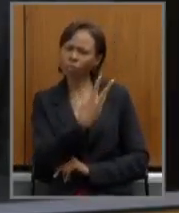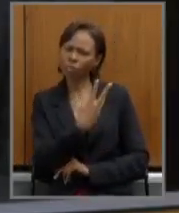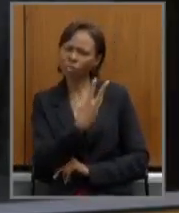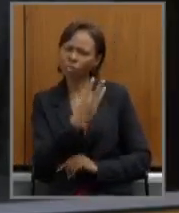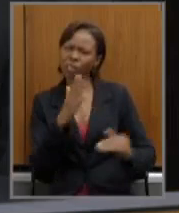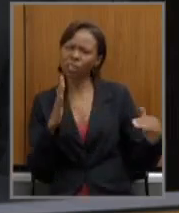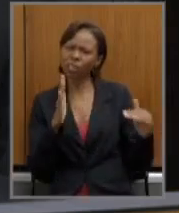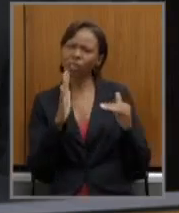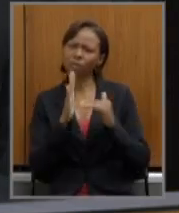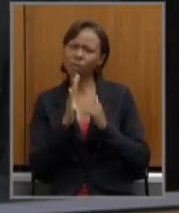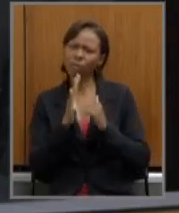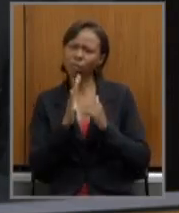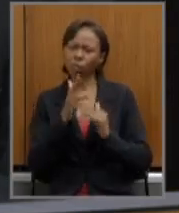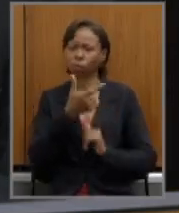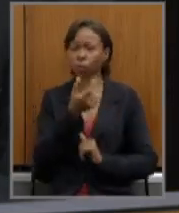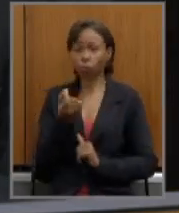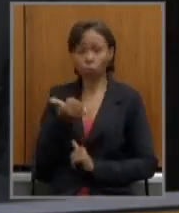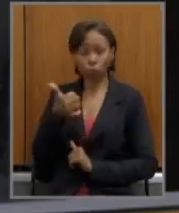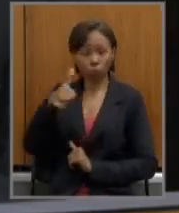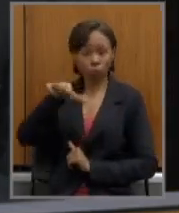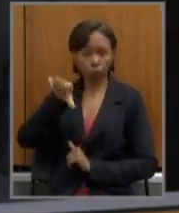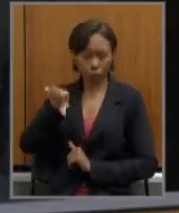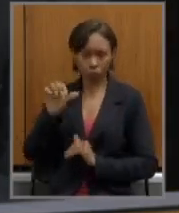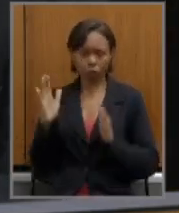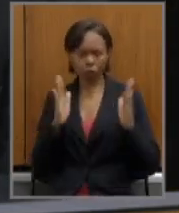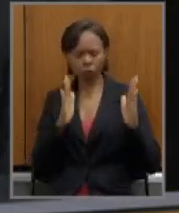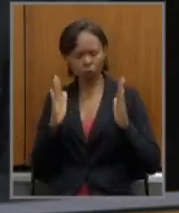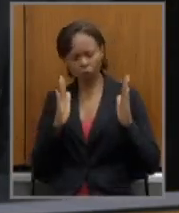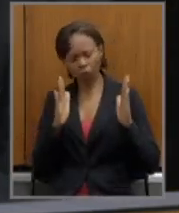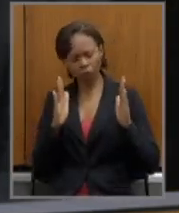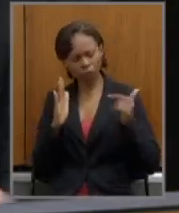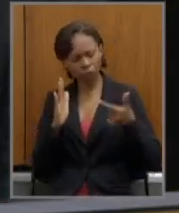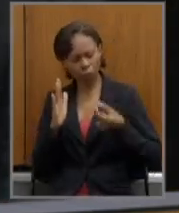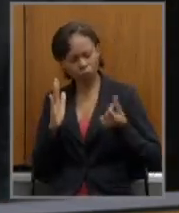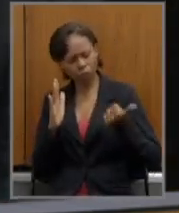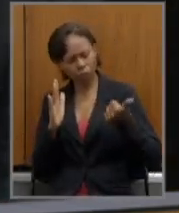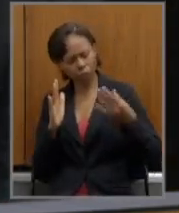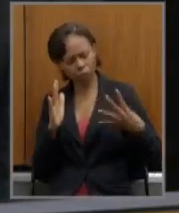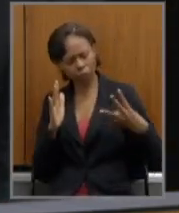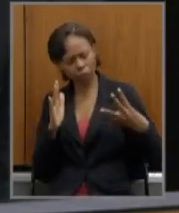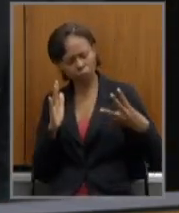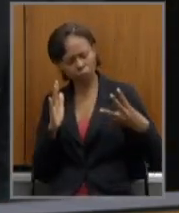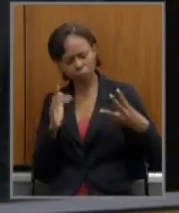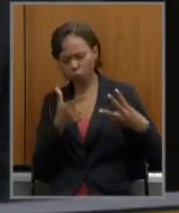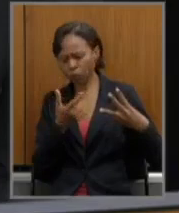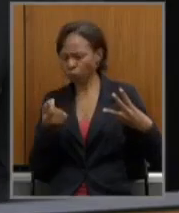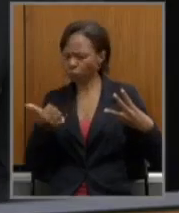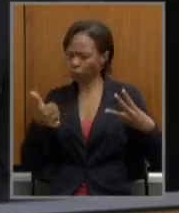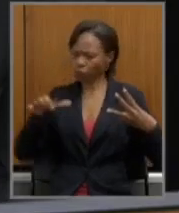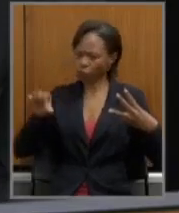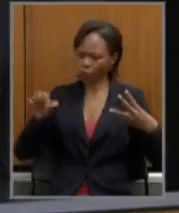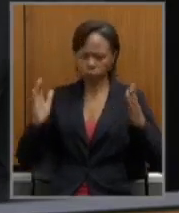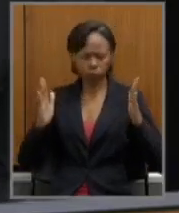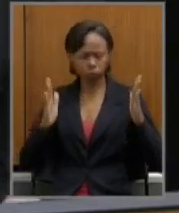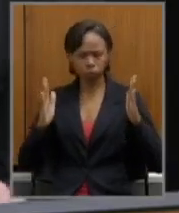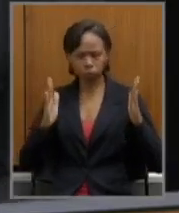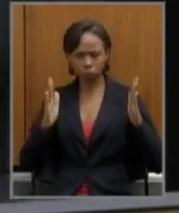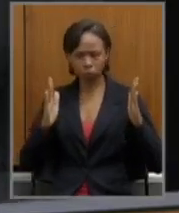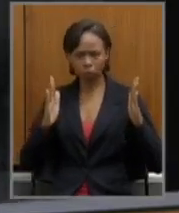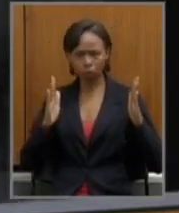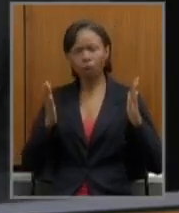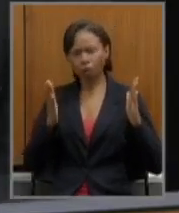2019, nós vamos verificar que as receitas